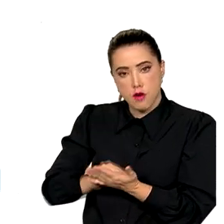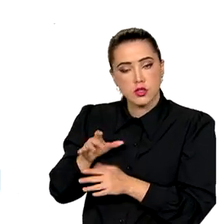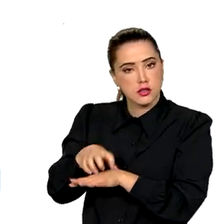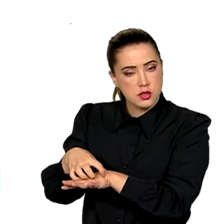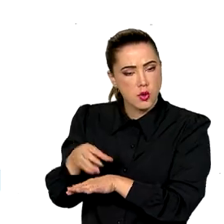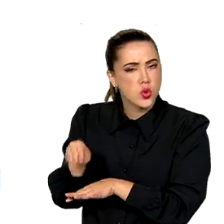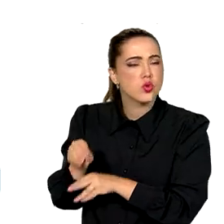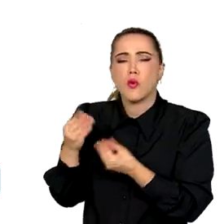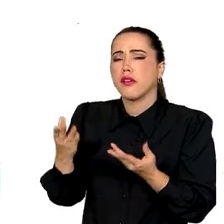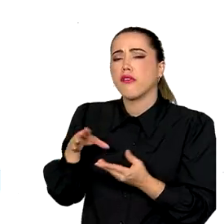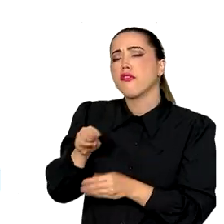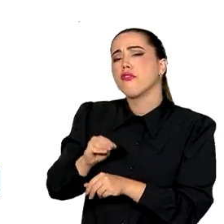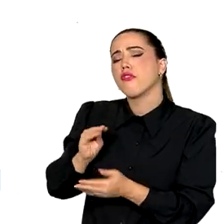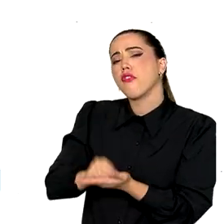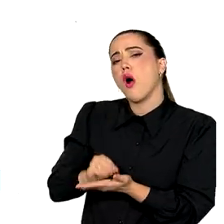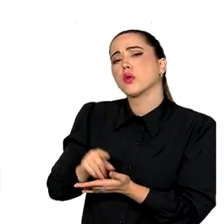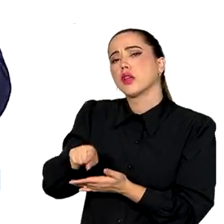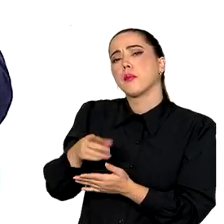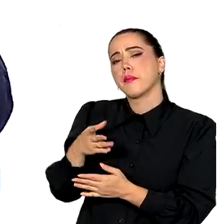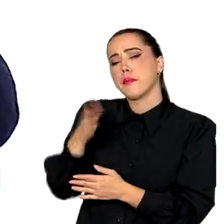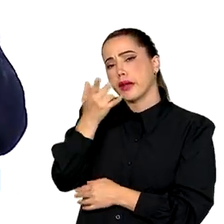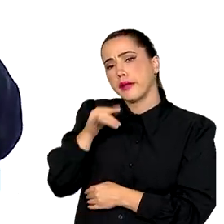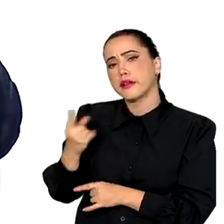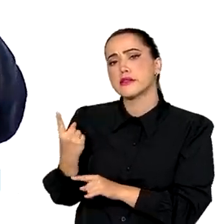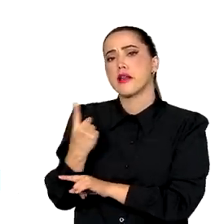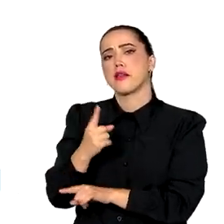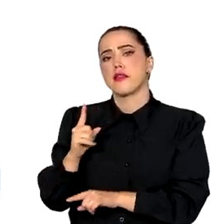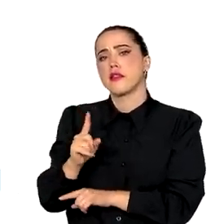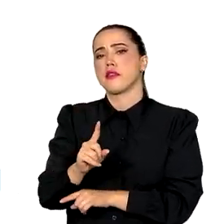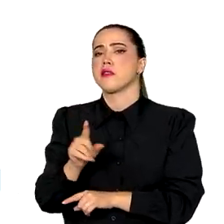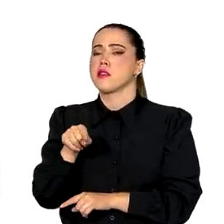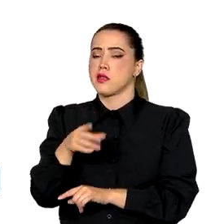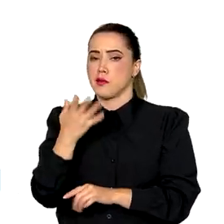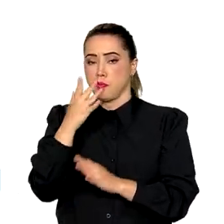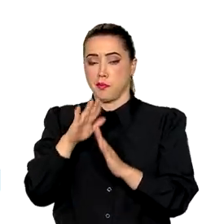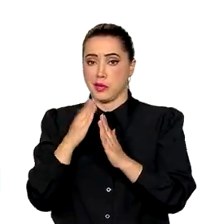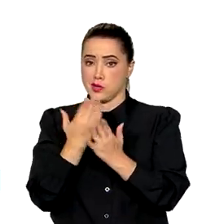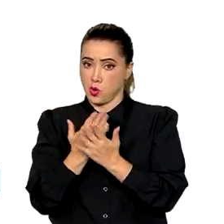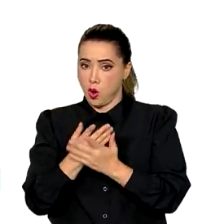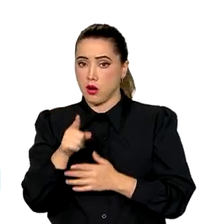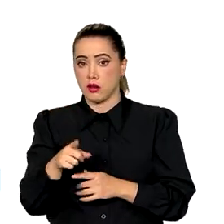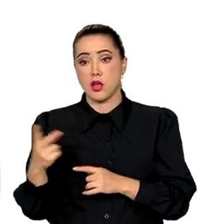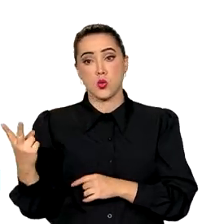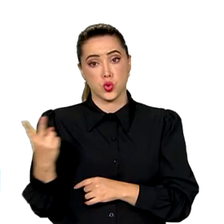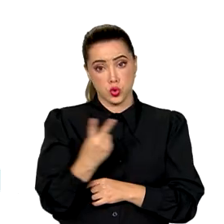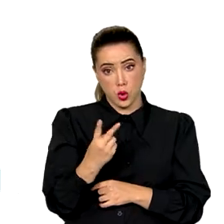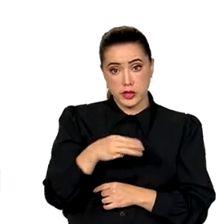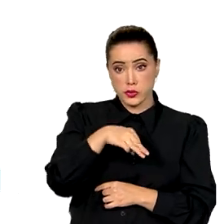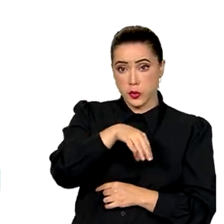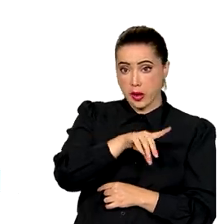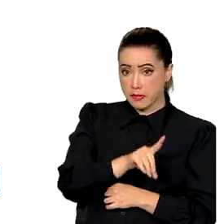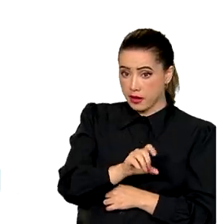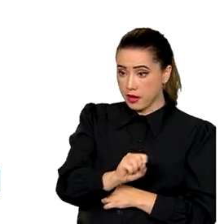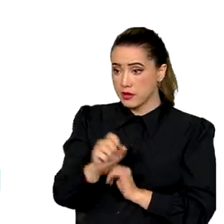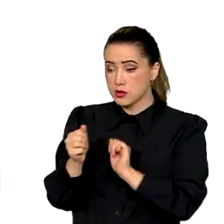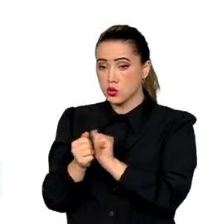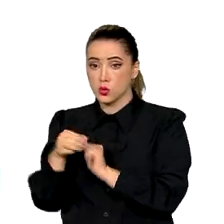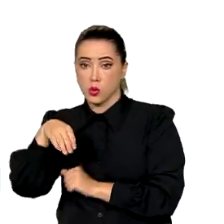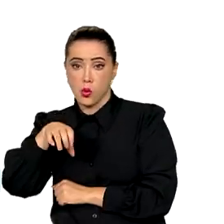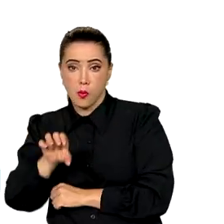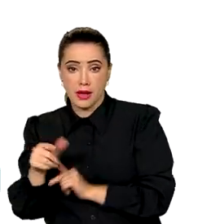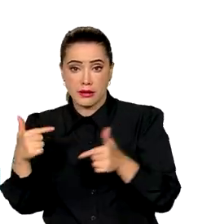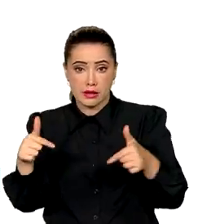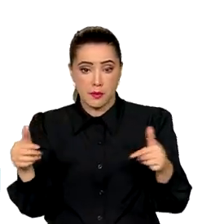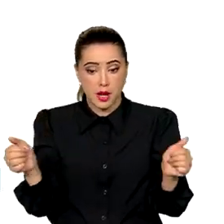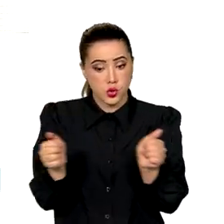transporte? Eu acho que se as duas redes trabalharmos juntos, a gente tem uma possibilidade muito grande